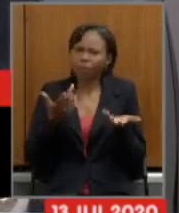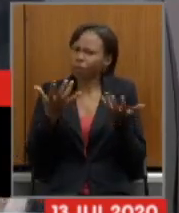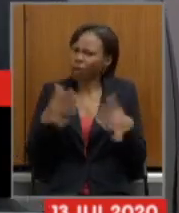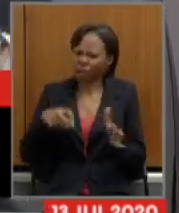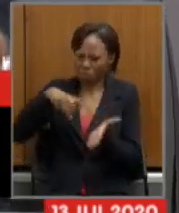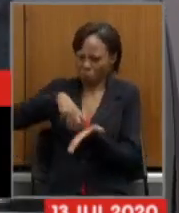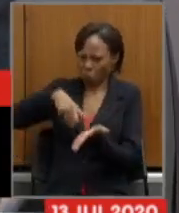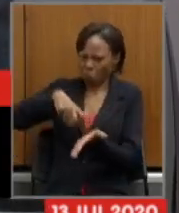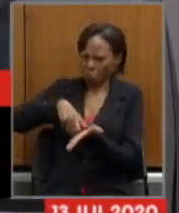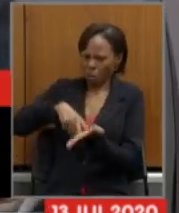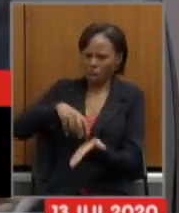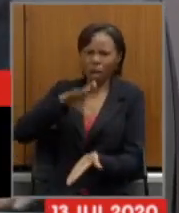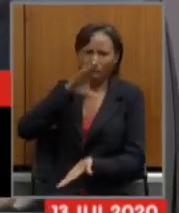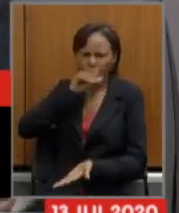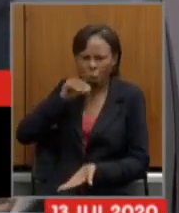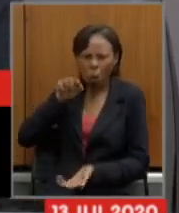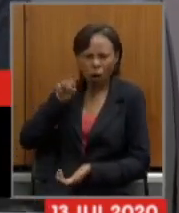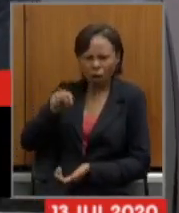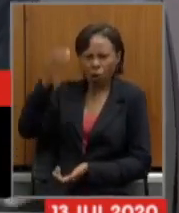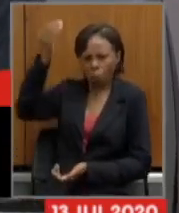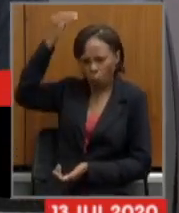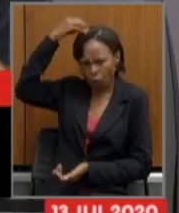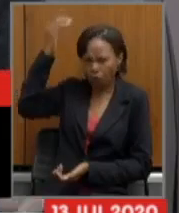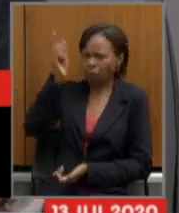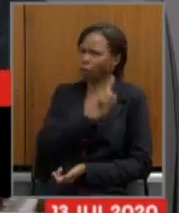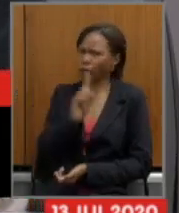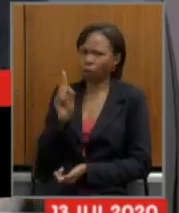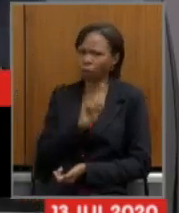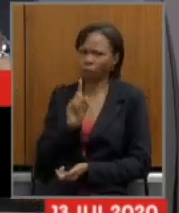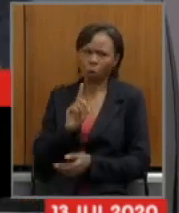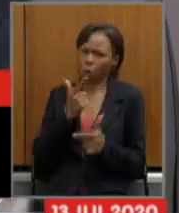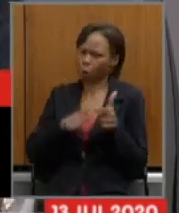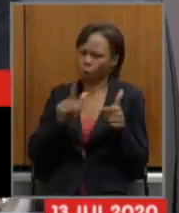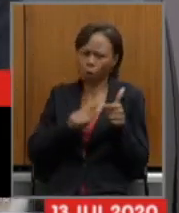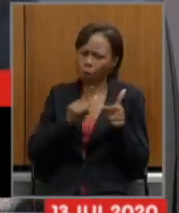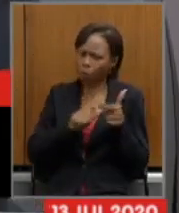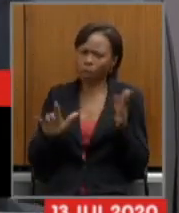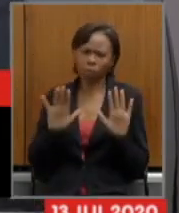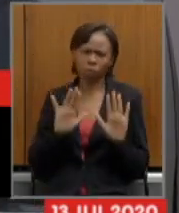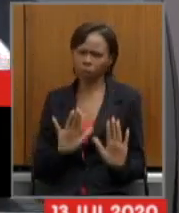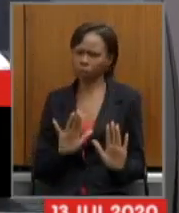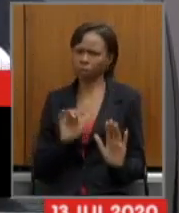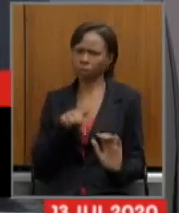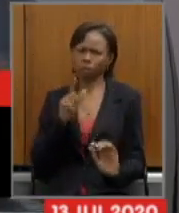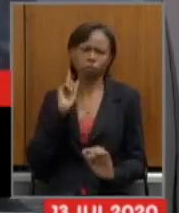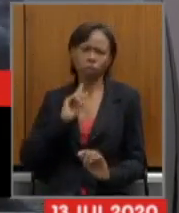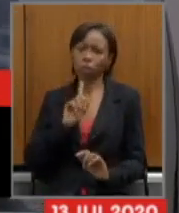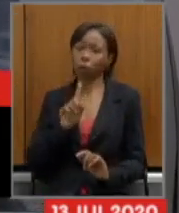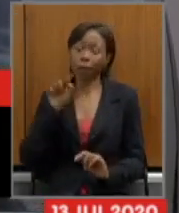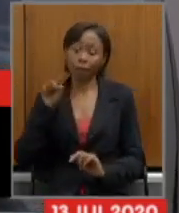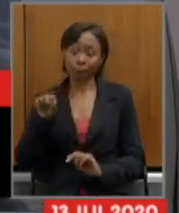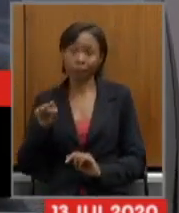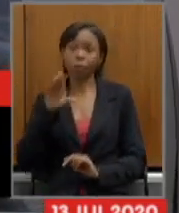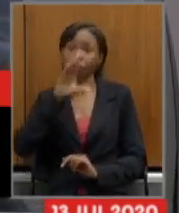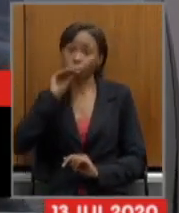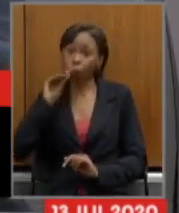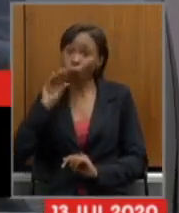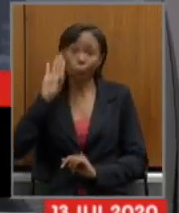servidor ele não é o culpado da situação fiscal do nosso estado pelo contrário ele é quem presta serviço na ponta